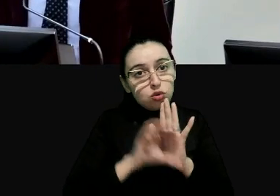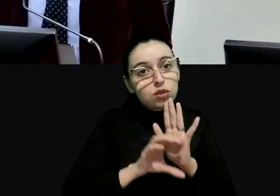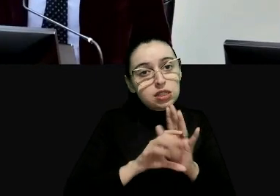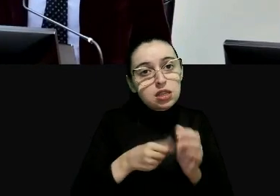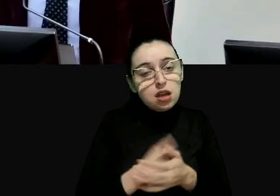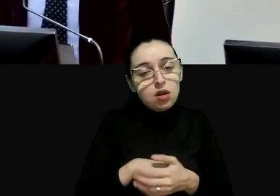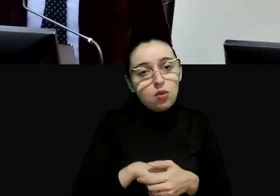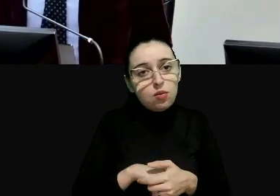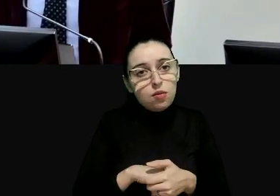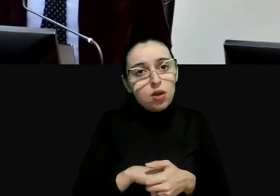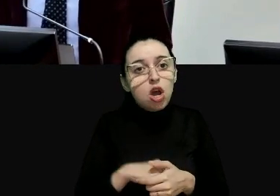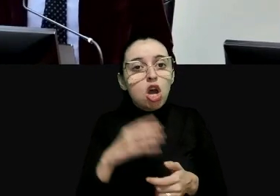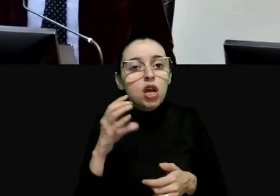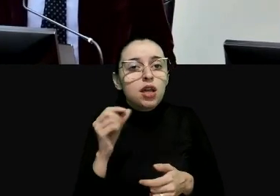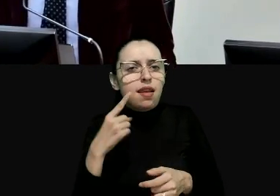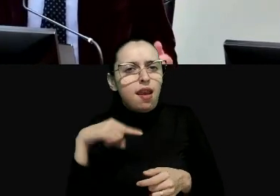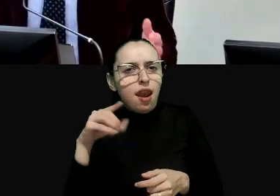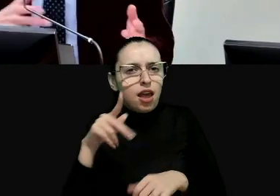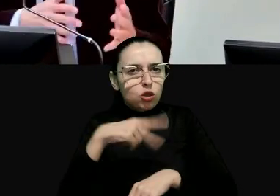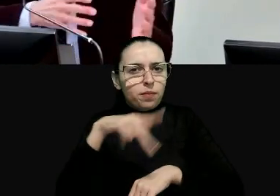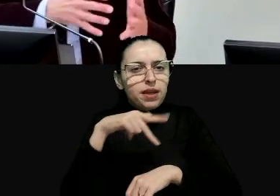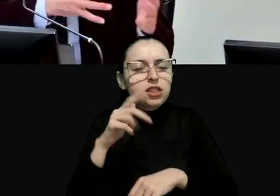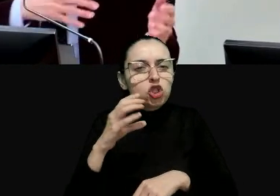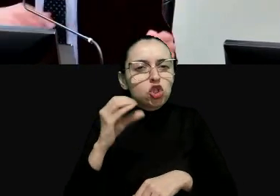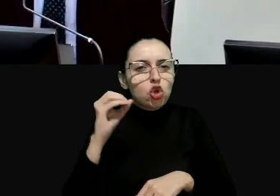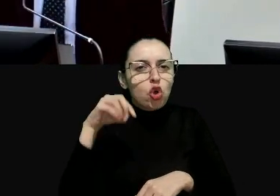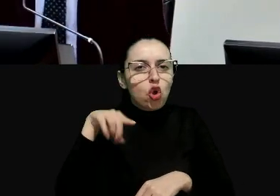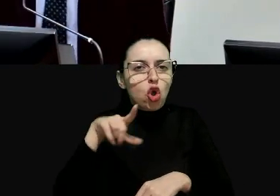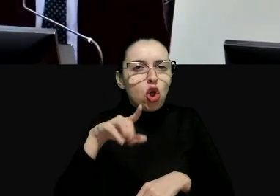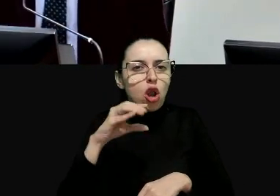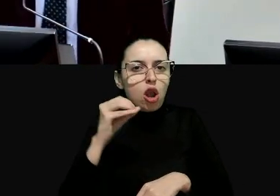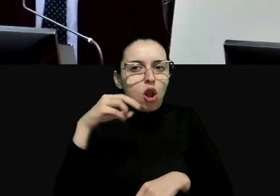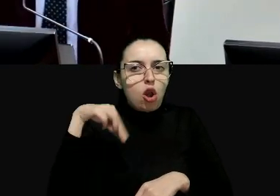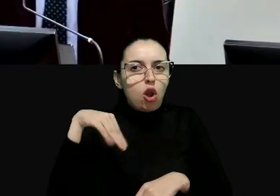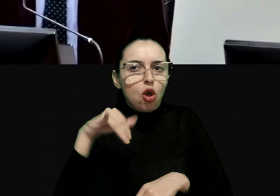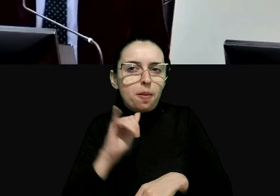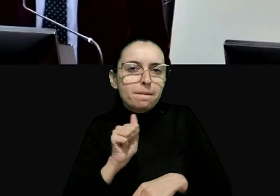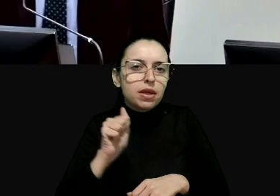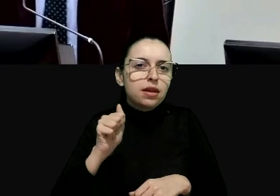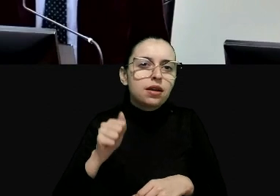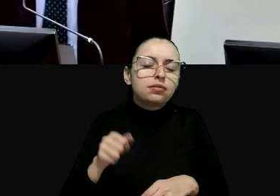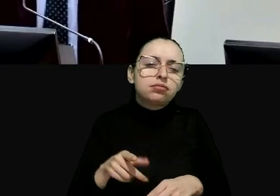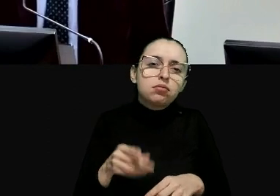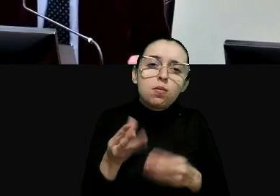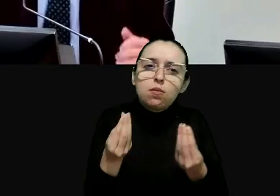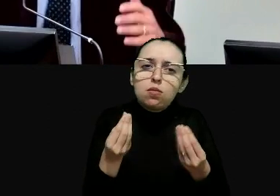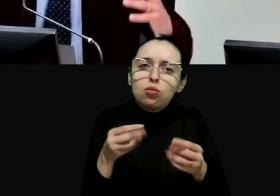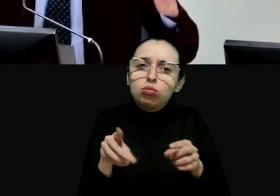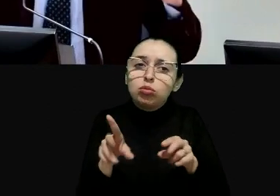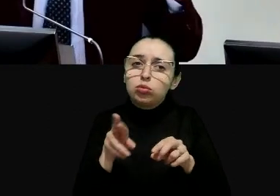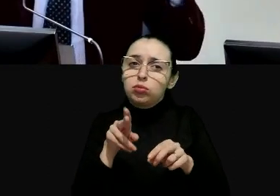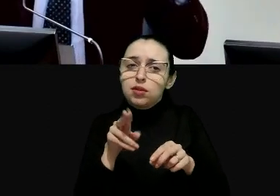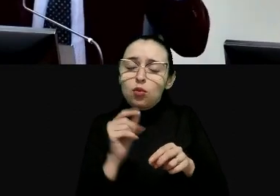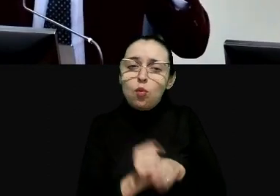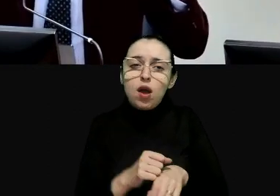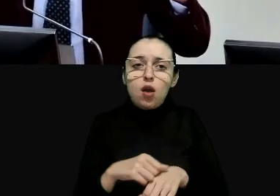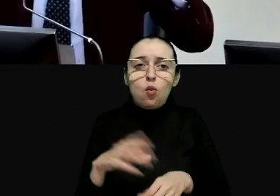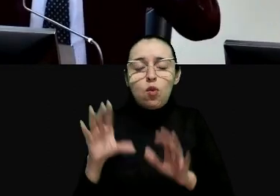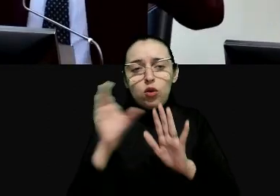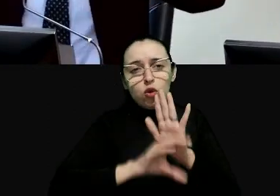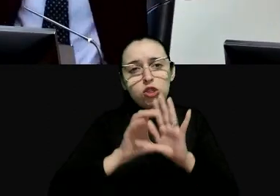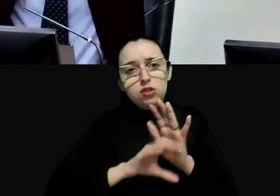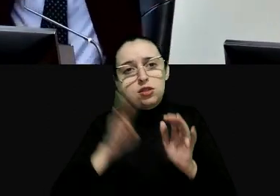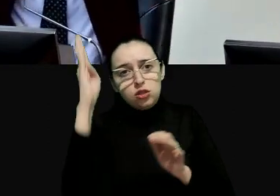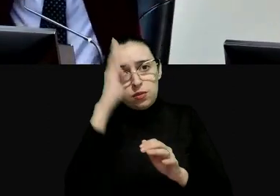de Colômbia, que é muito parecido com a Constituição do Brasil, foi capaz